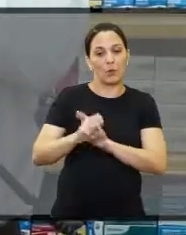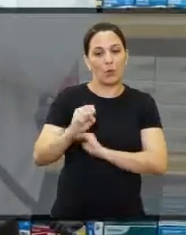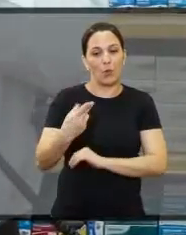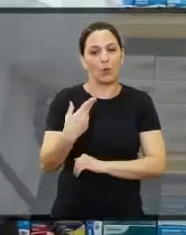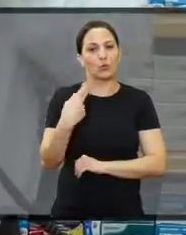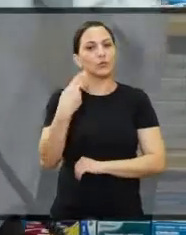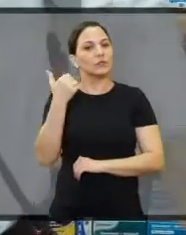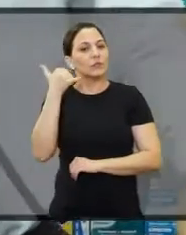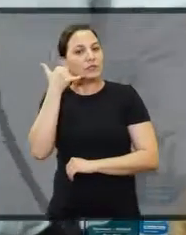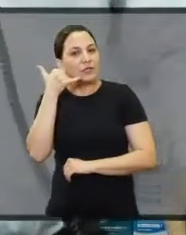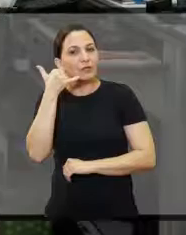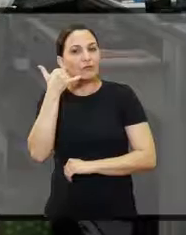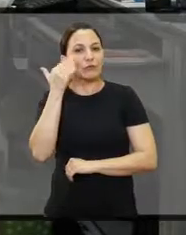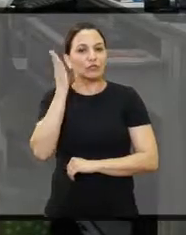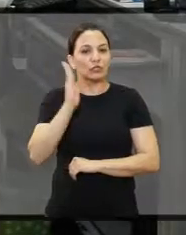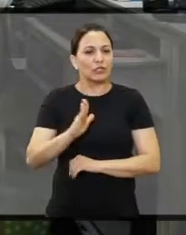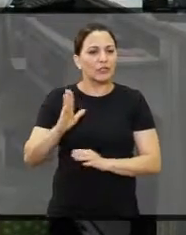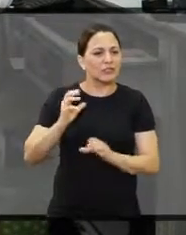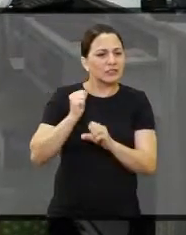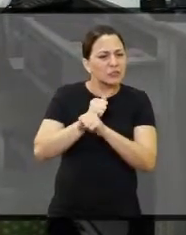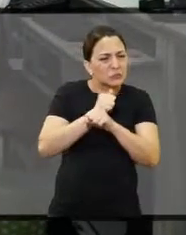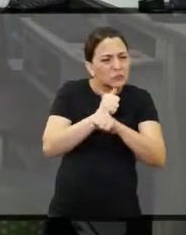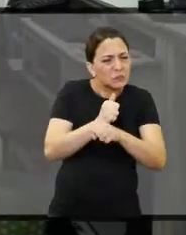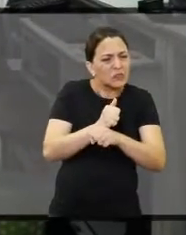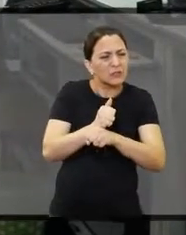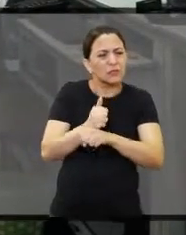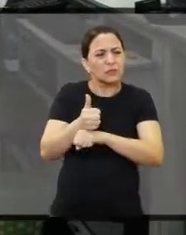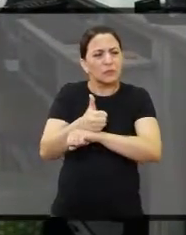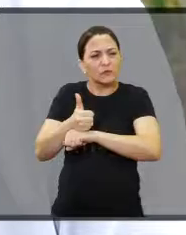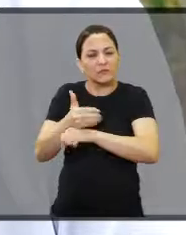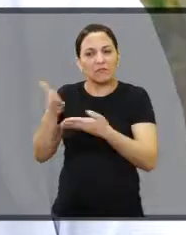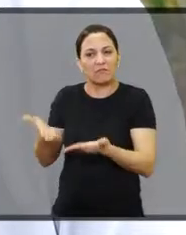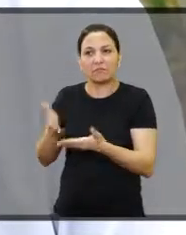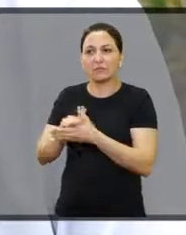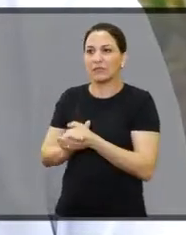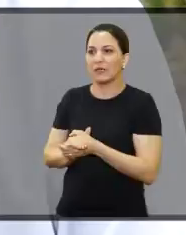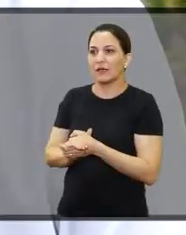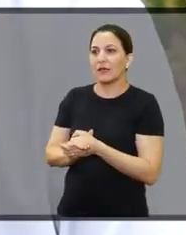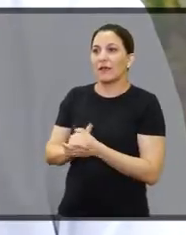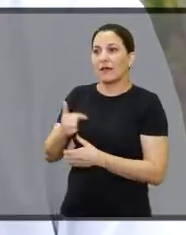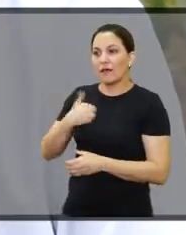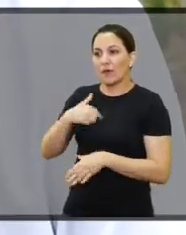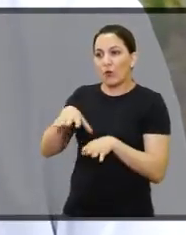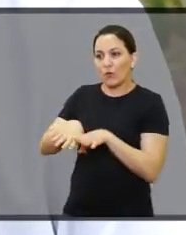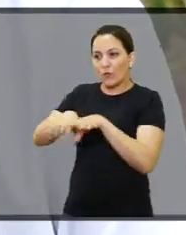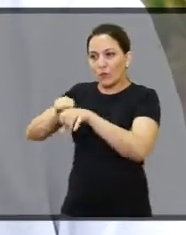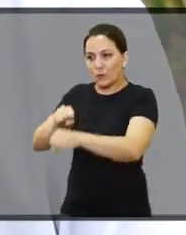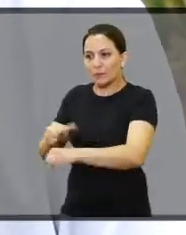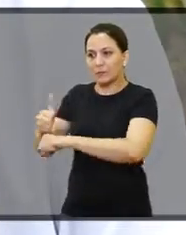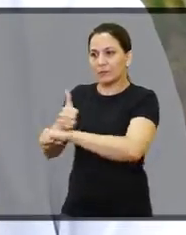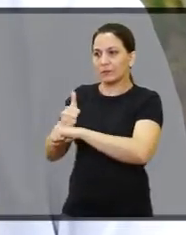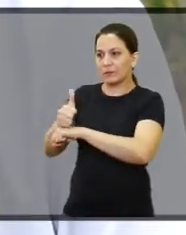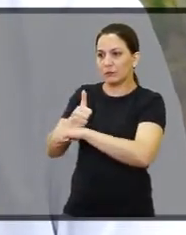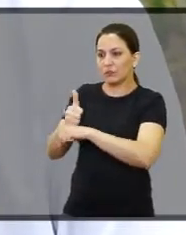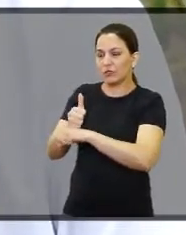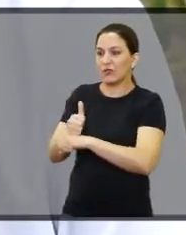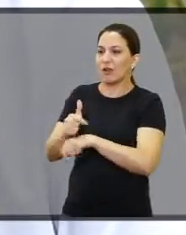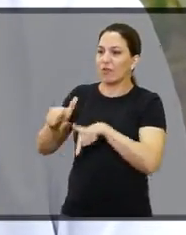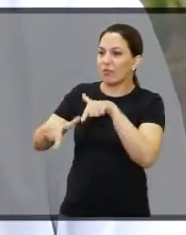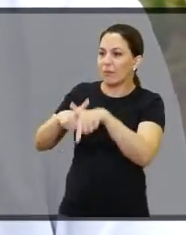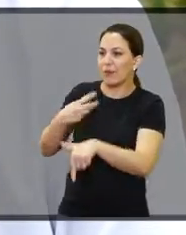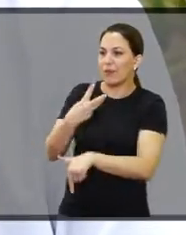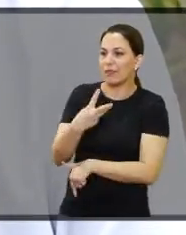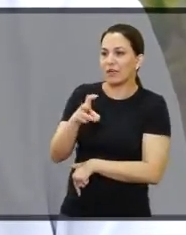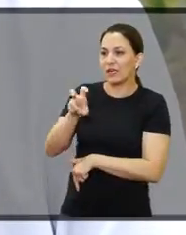ou por telefone. E olha que já faz uns anos. Eu de profissão de farmácia, na área de